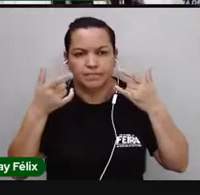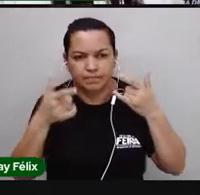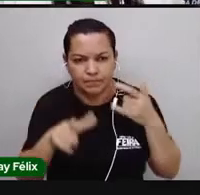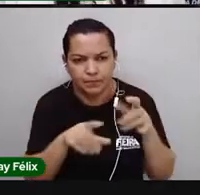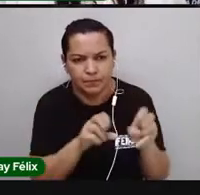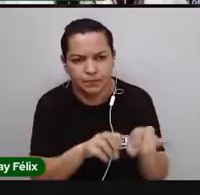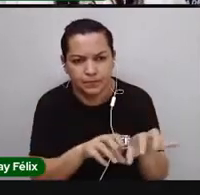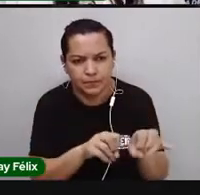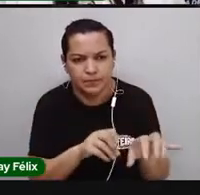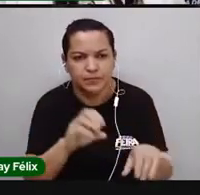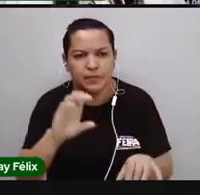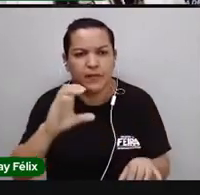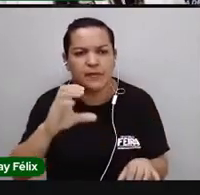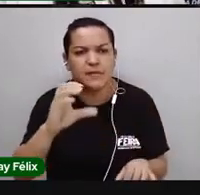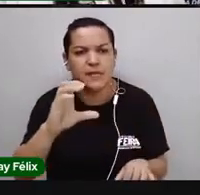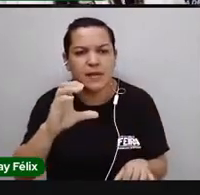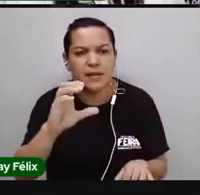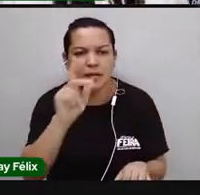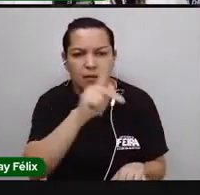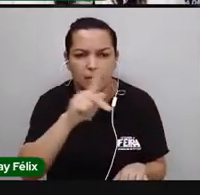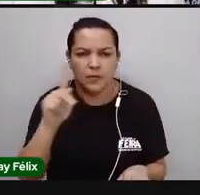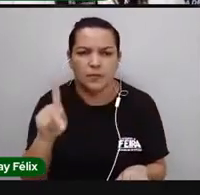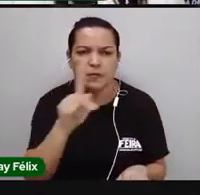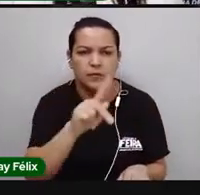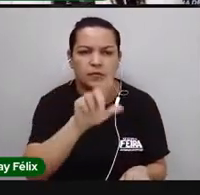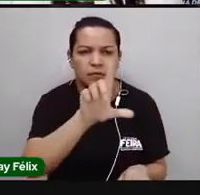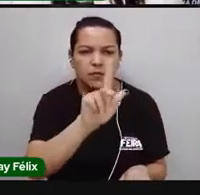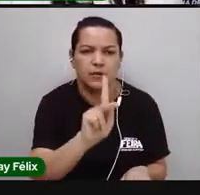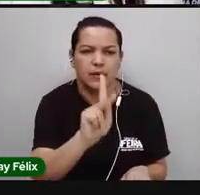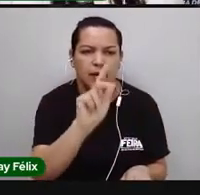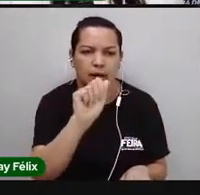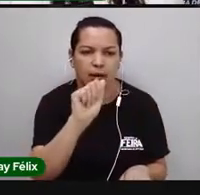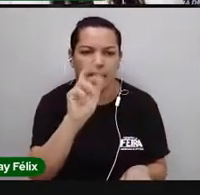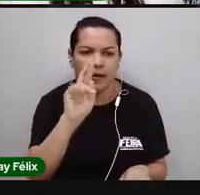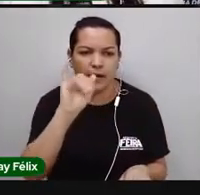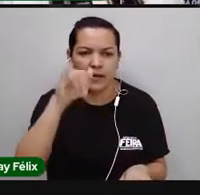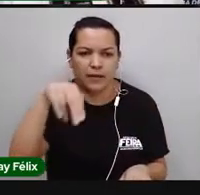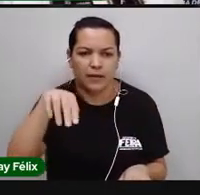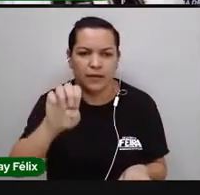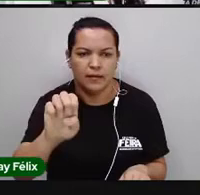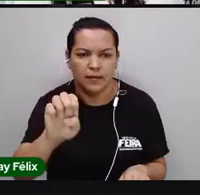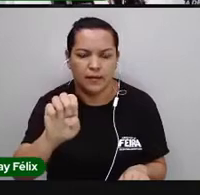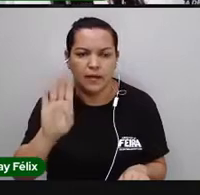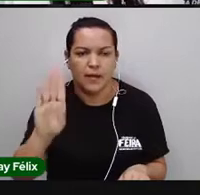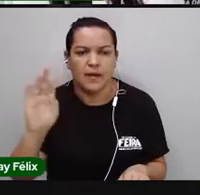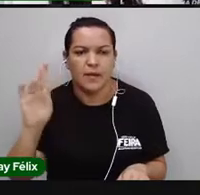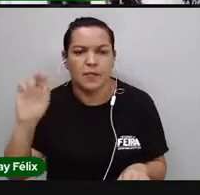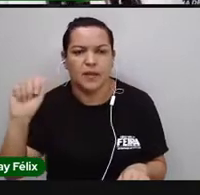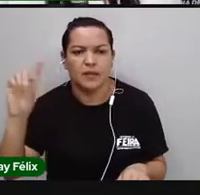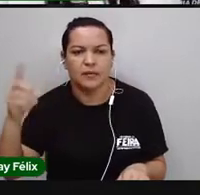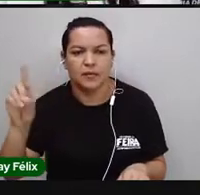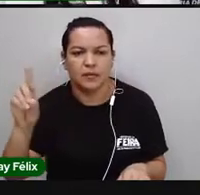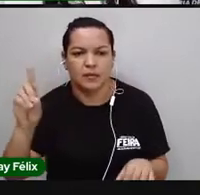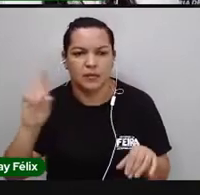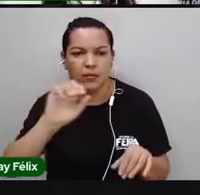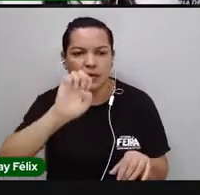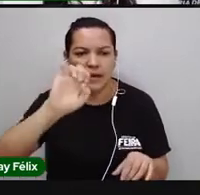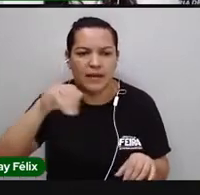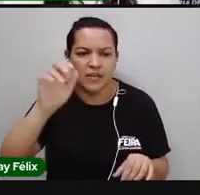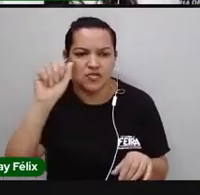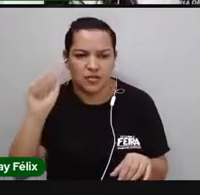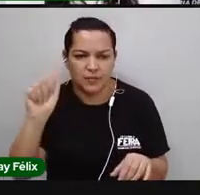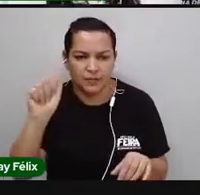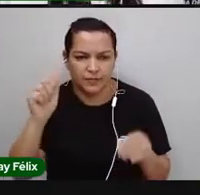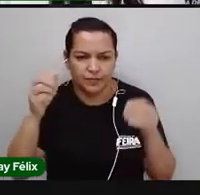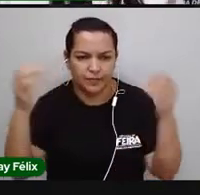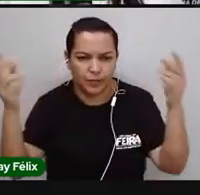ciências, né? Eu sou a professora Karine Brandão, da EJA. Hoje a nossa aula vai ter o tema Ciência e Cultura.